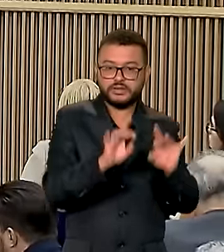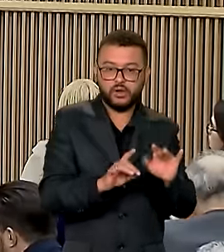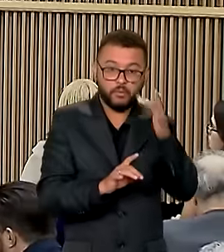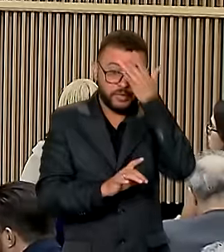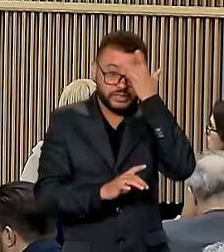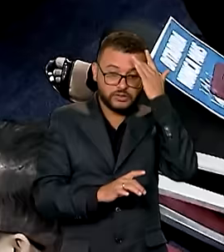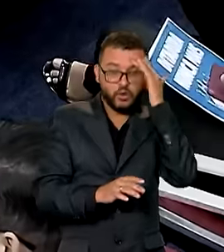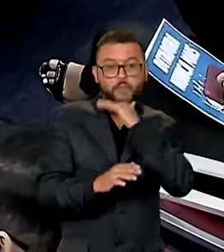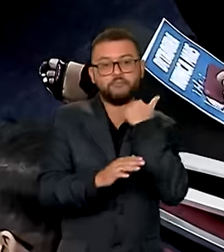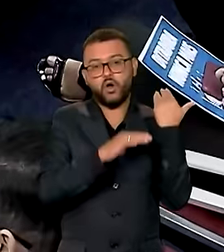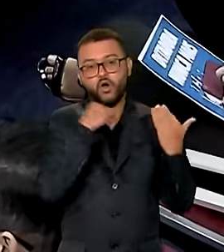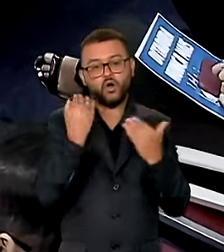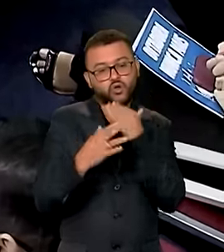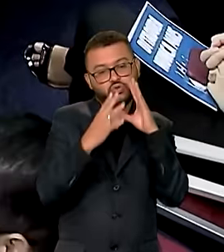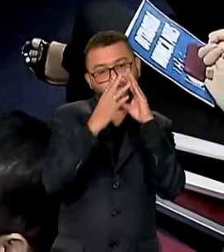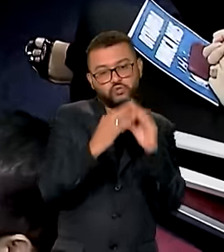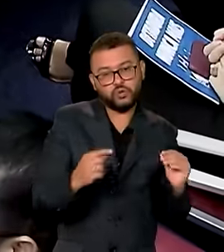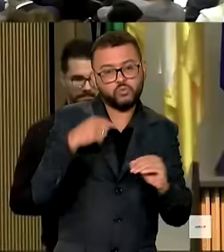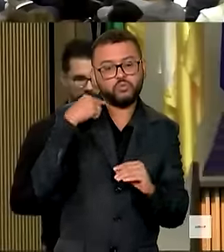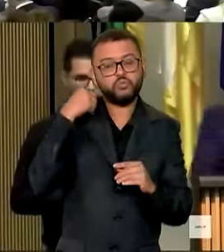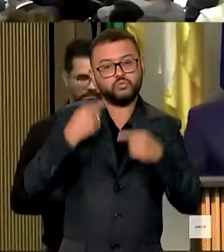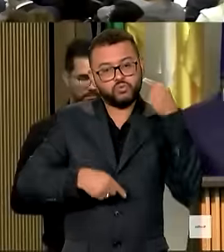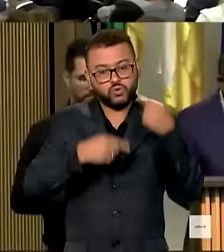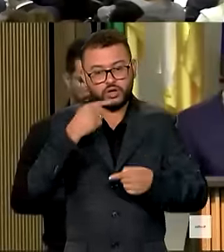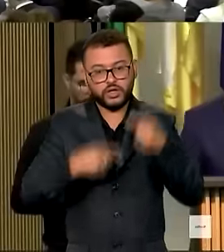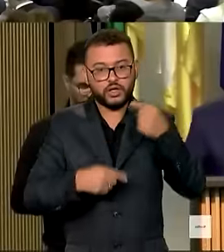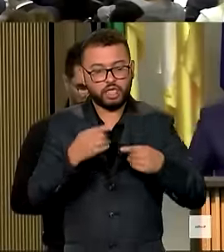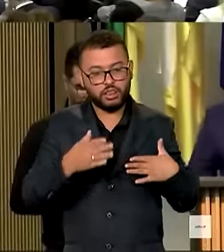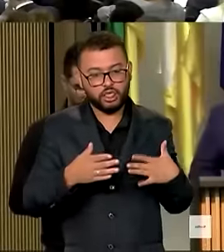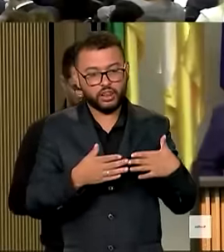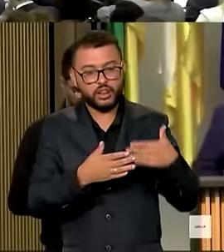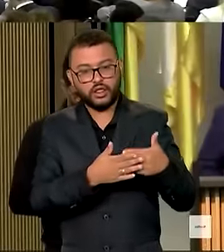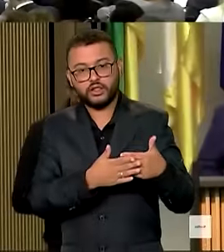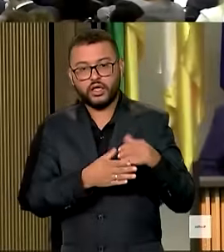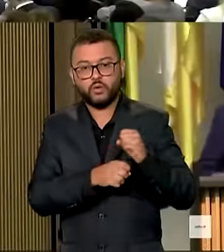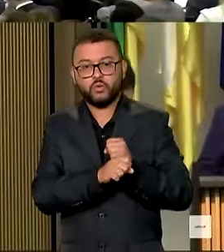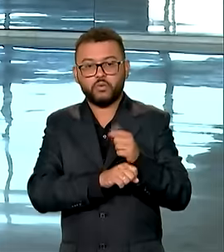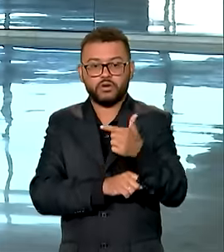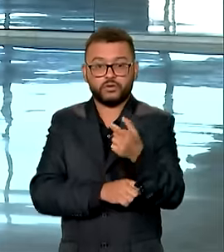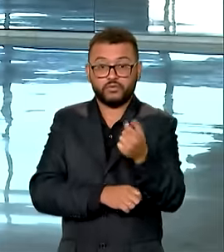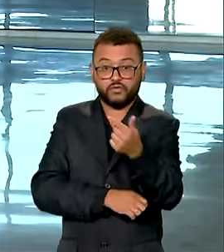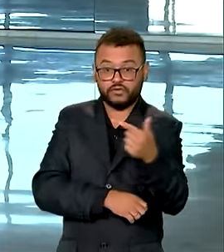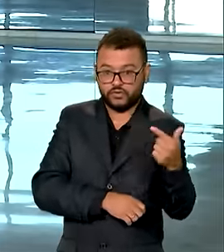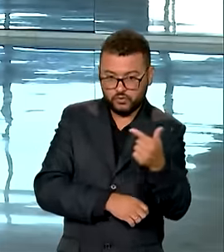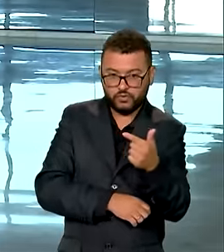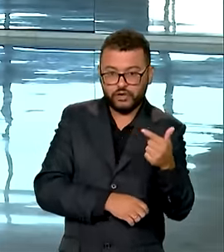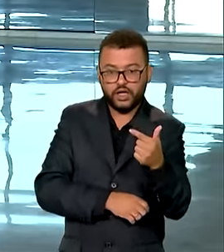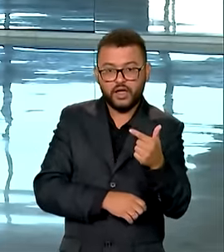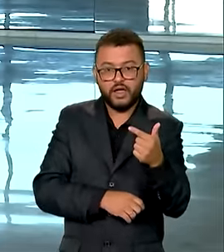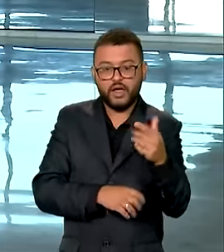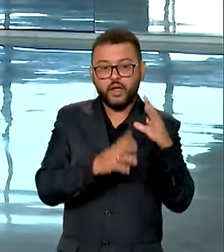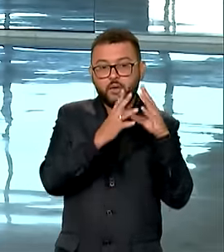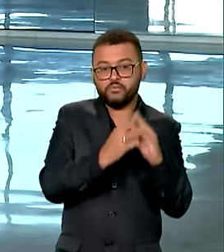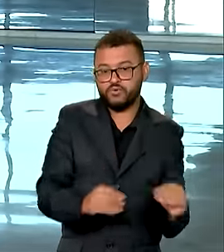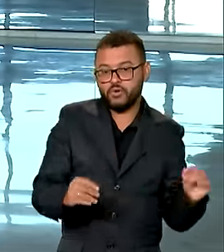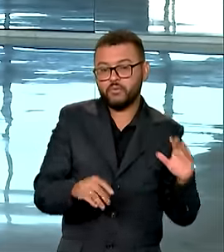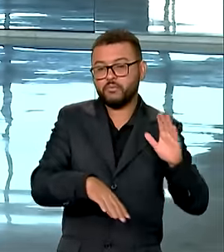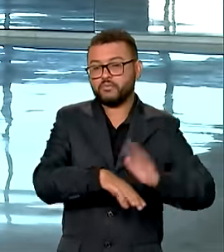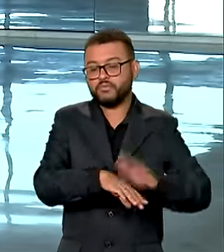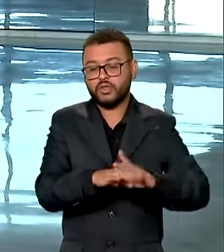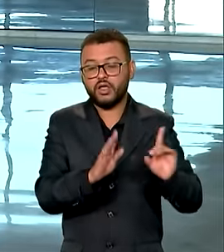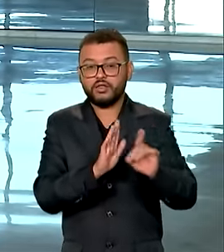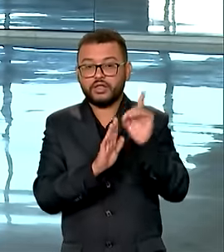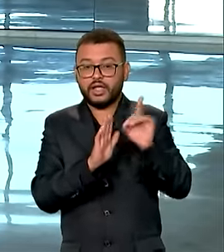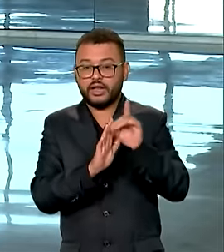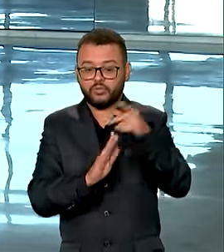Mortos e Desaparecidos Políticos, que funcionou até o final de 2022. Extinta no apagar das luzes por decreto